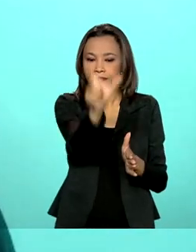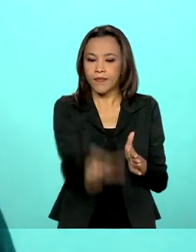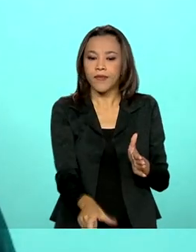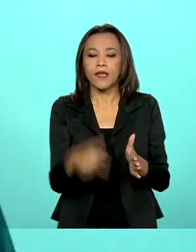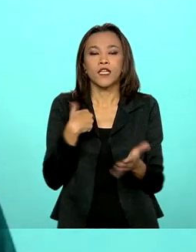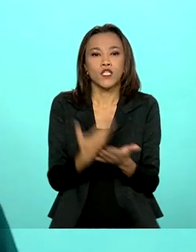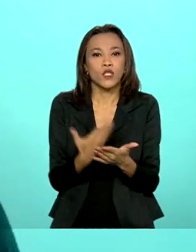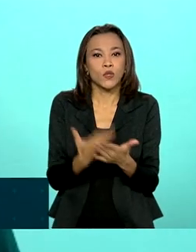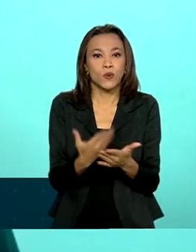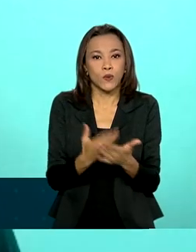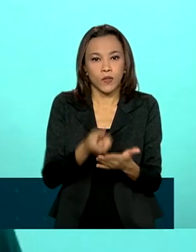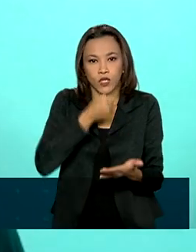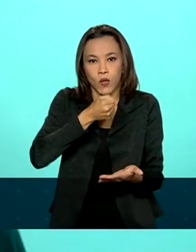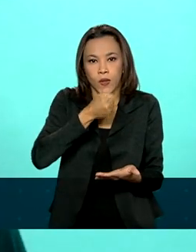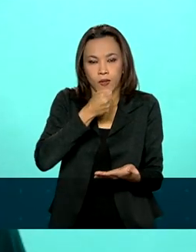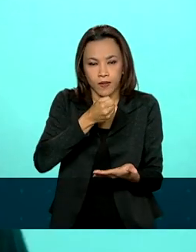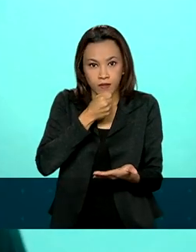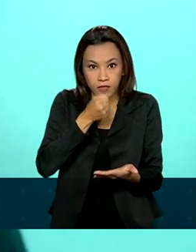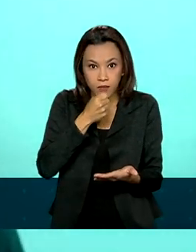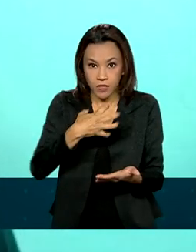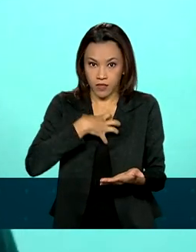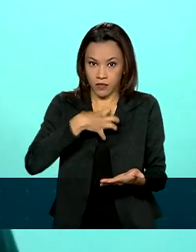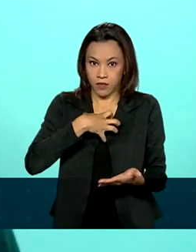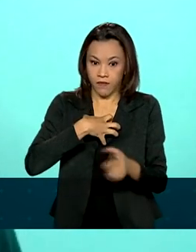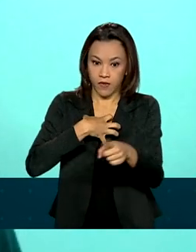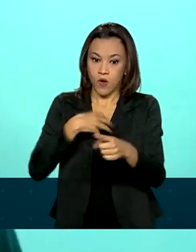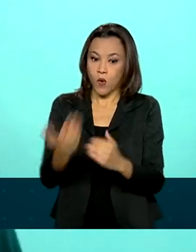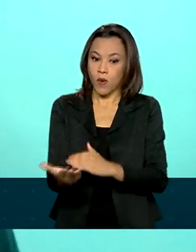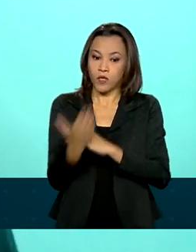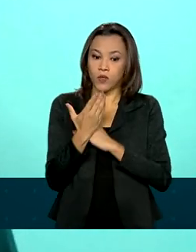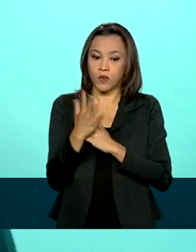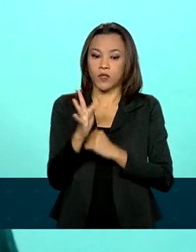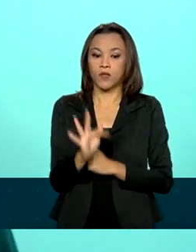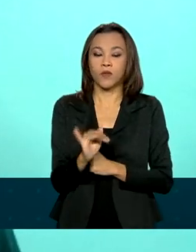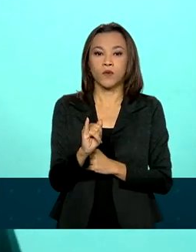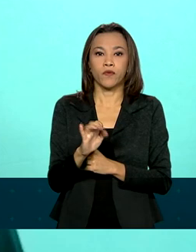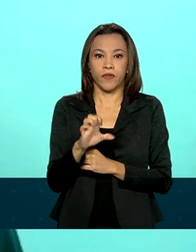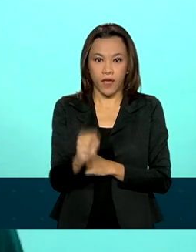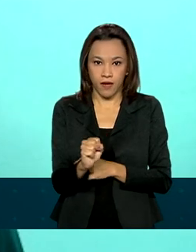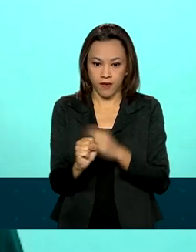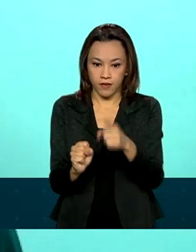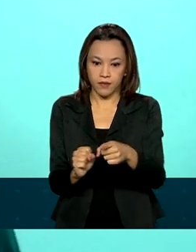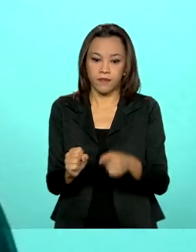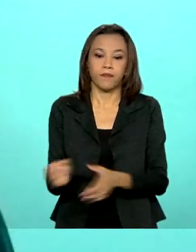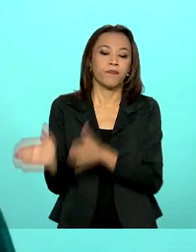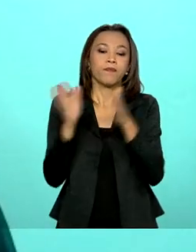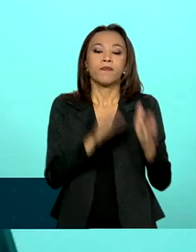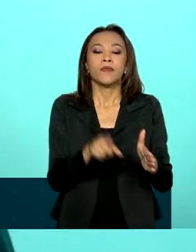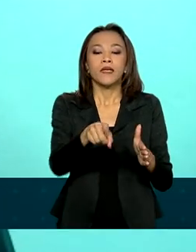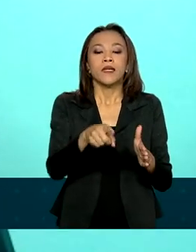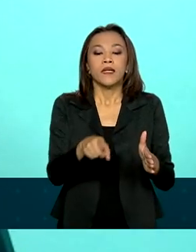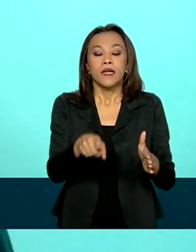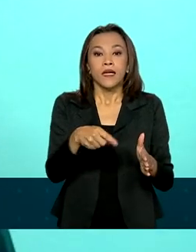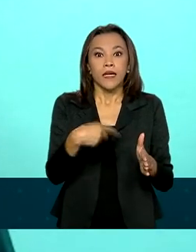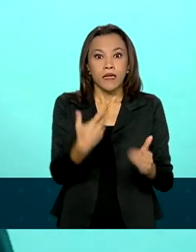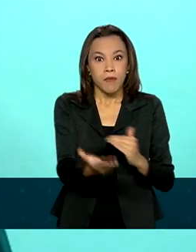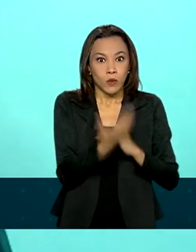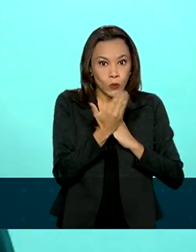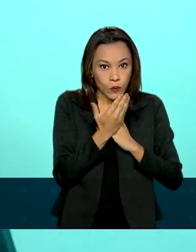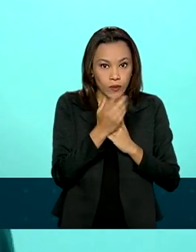jornalismo em Salvador, na Bahia, com a ajuda do FIES. Meu FIES é 92%, ele cobre quase